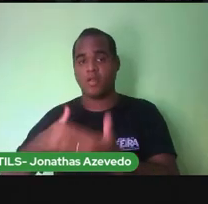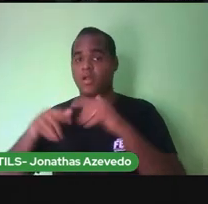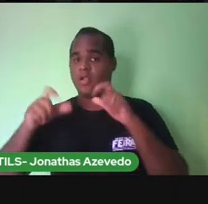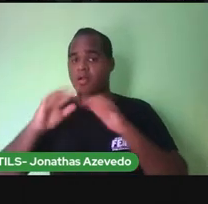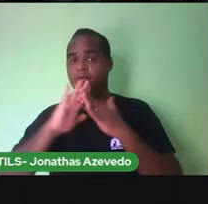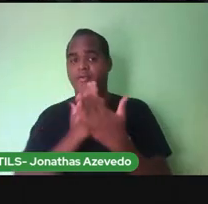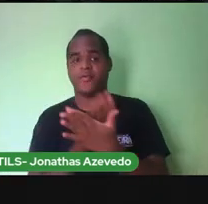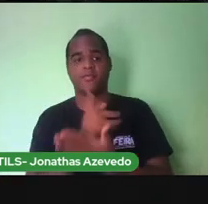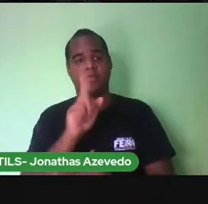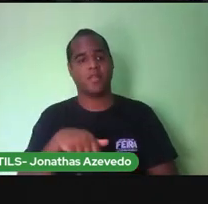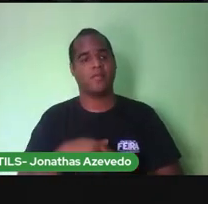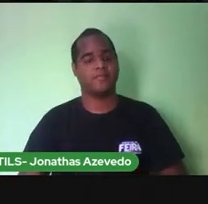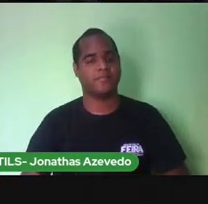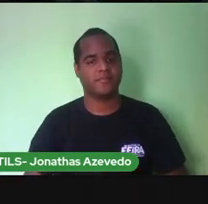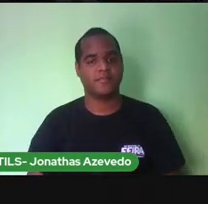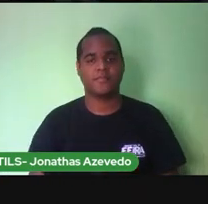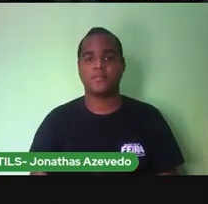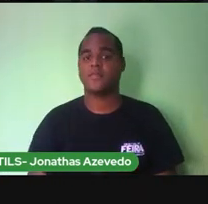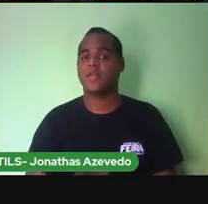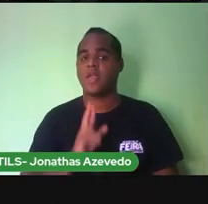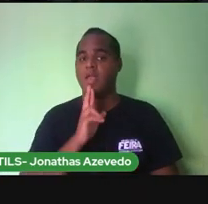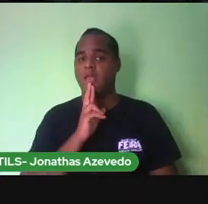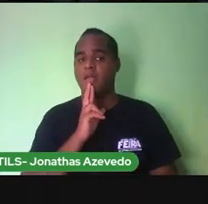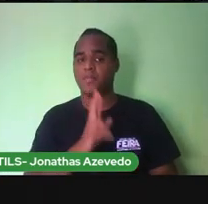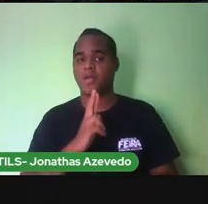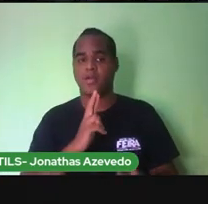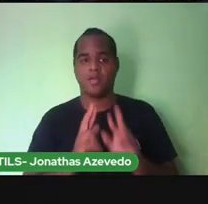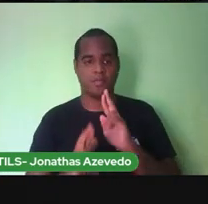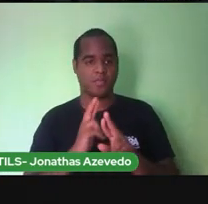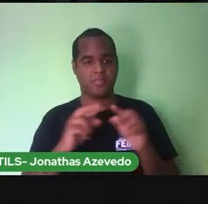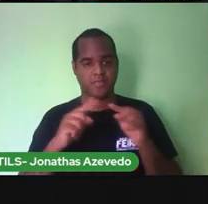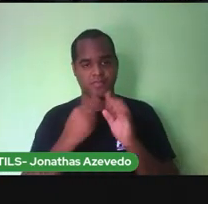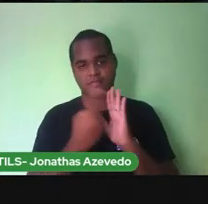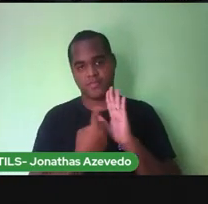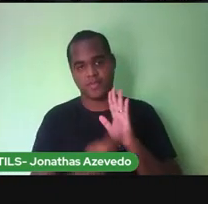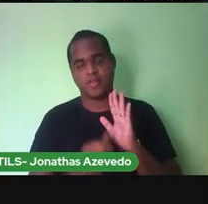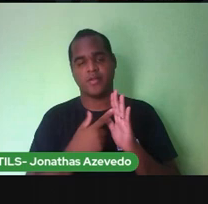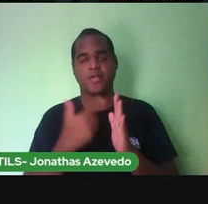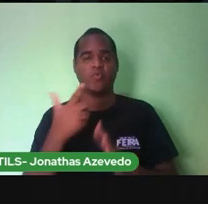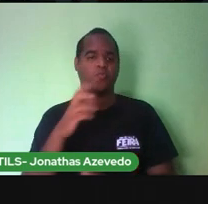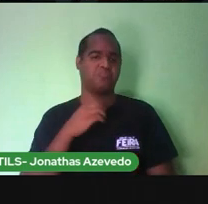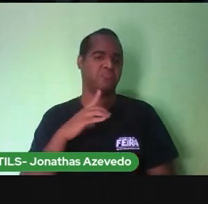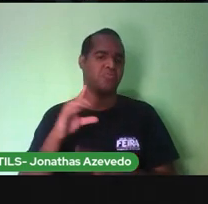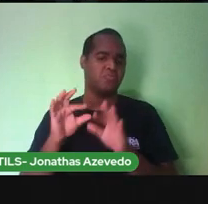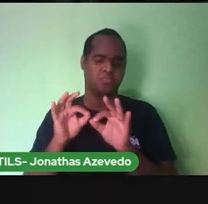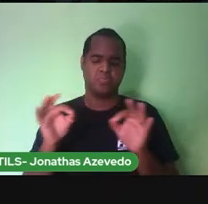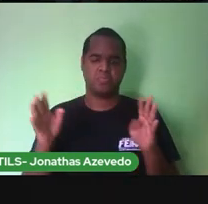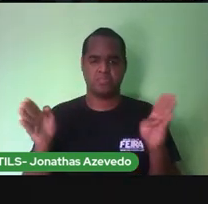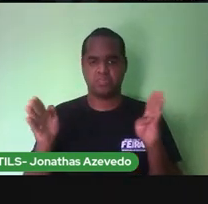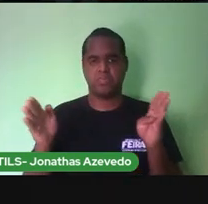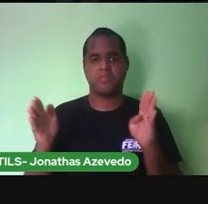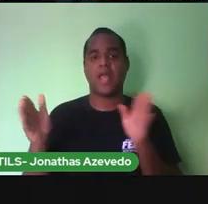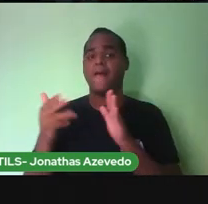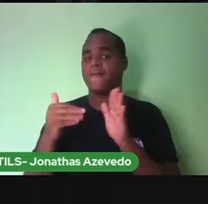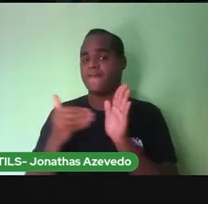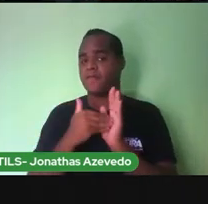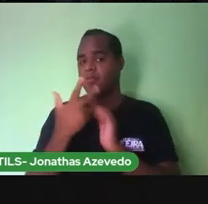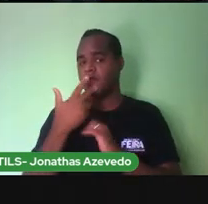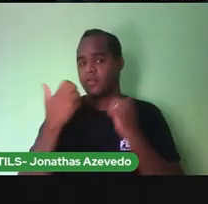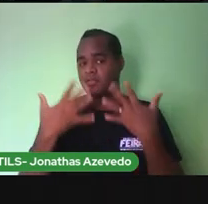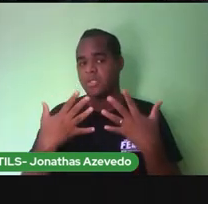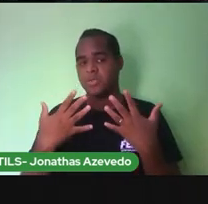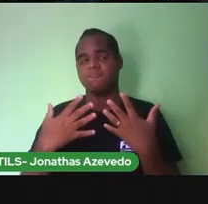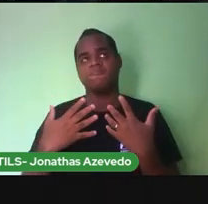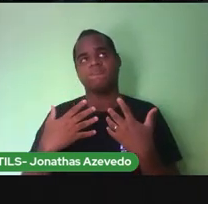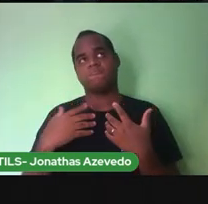sua escola. Responda no seu caderno. Além da linha do tempo, o que mais você pode